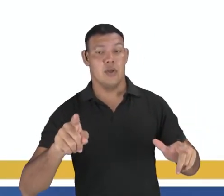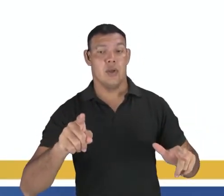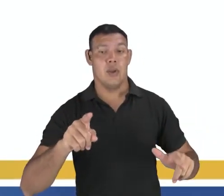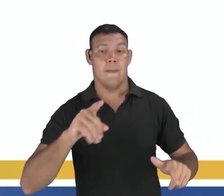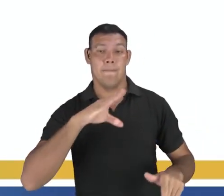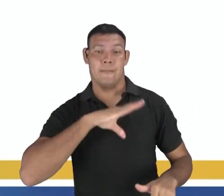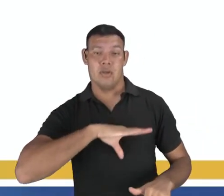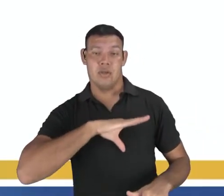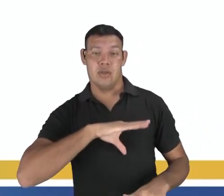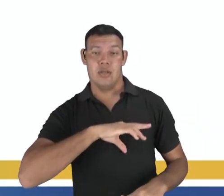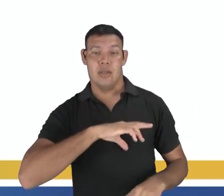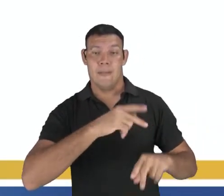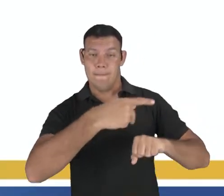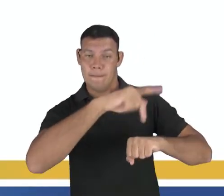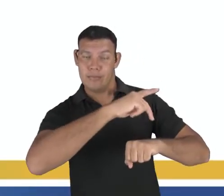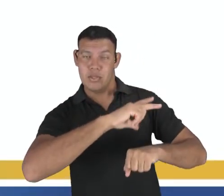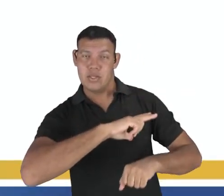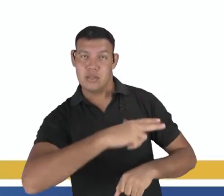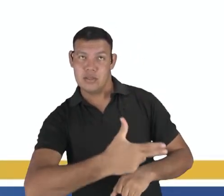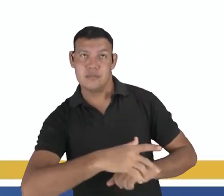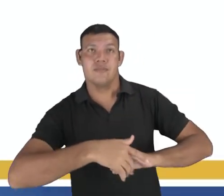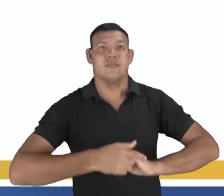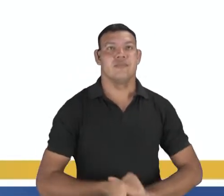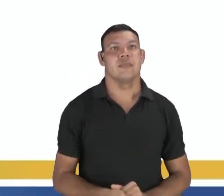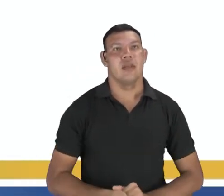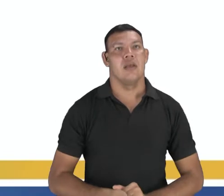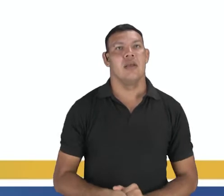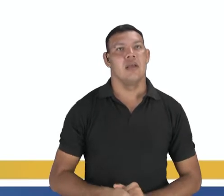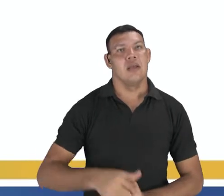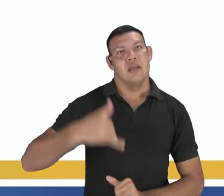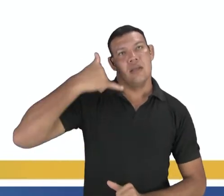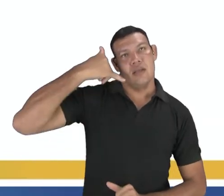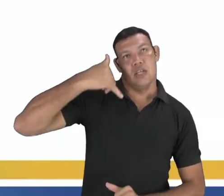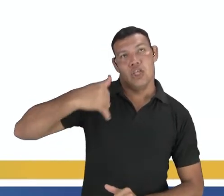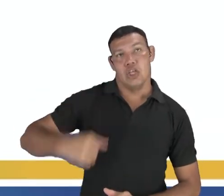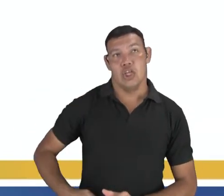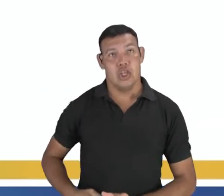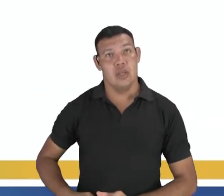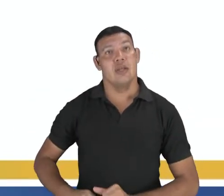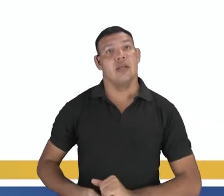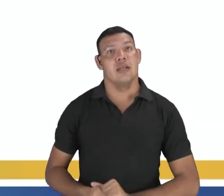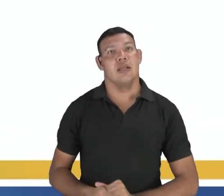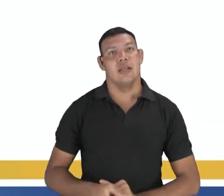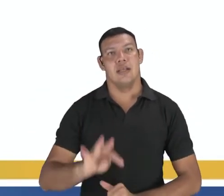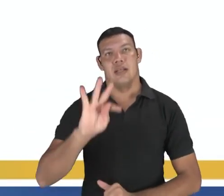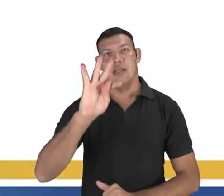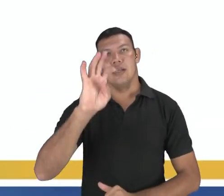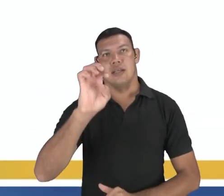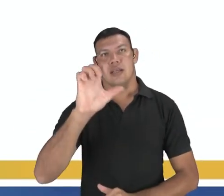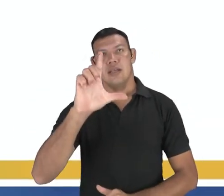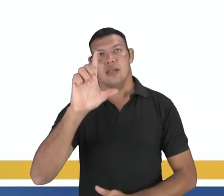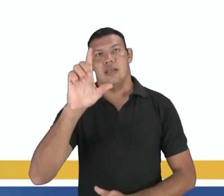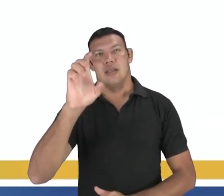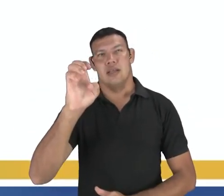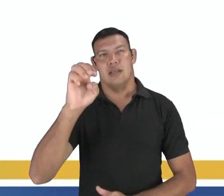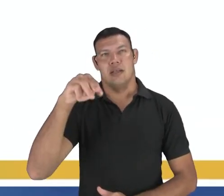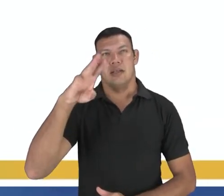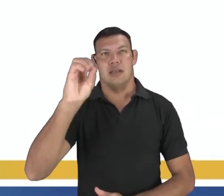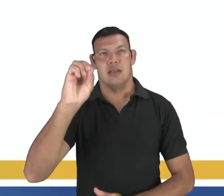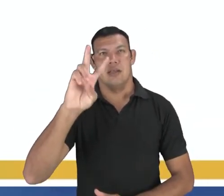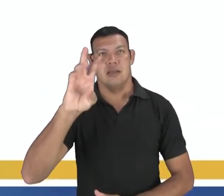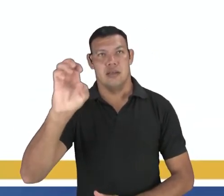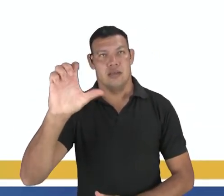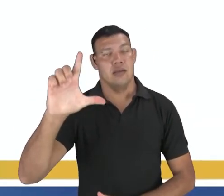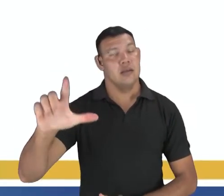telemóvel. Aqui é ônibus, lá é autocarro. Aqui é trem e lá é comboio. Outro